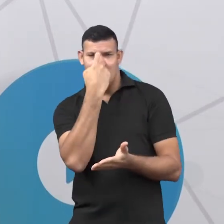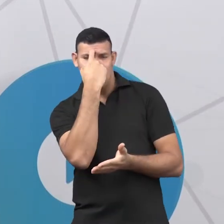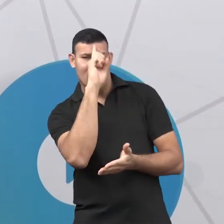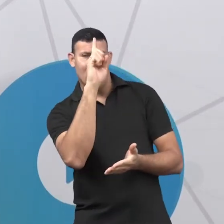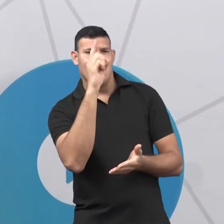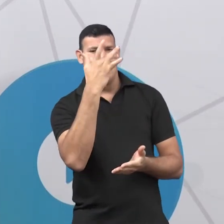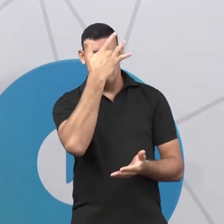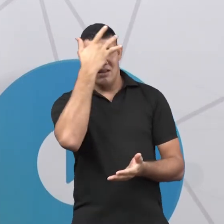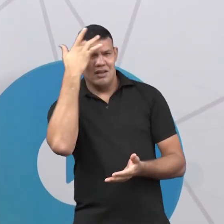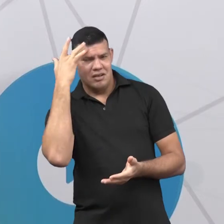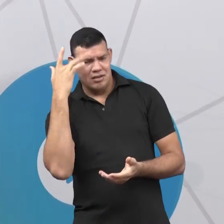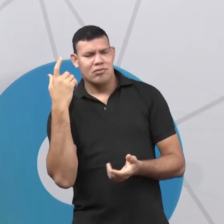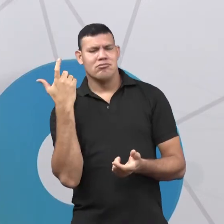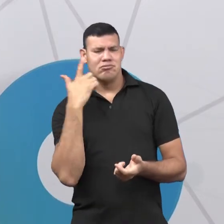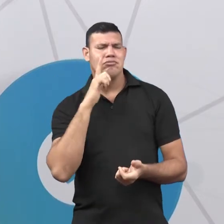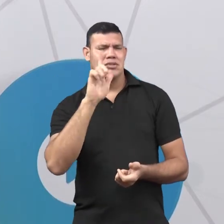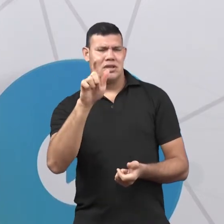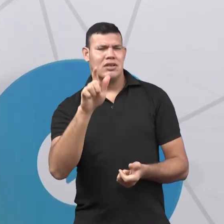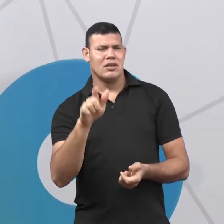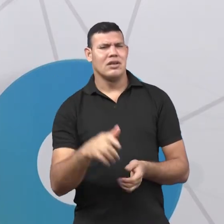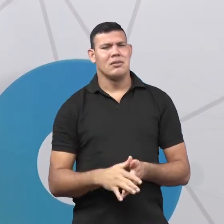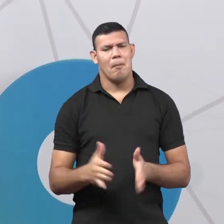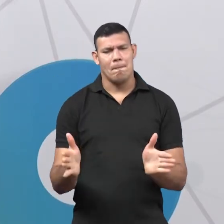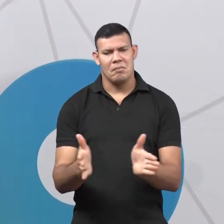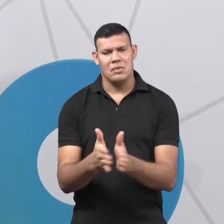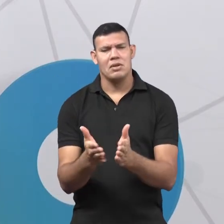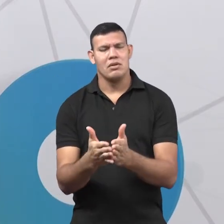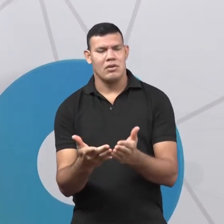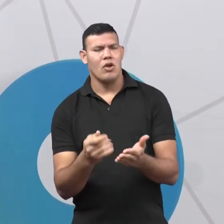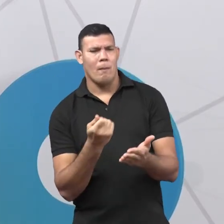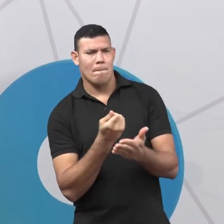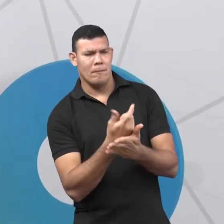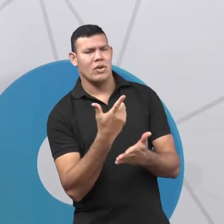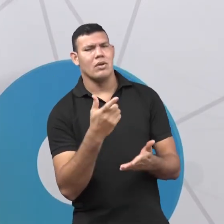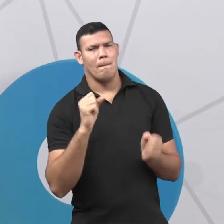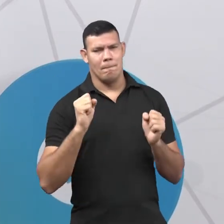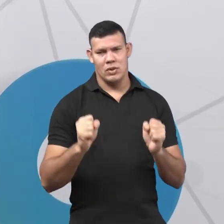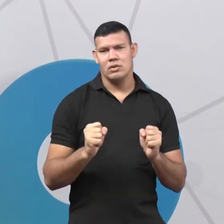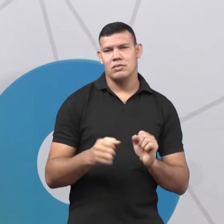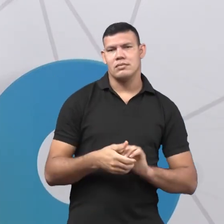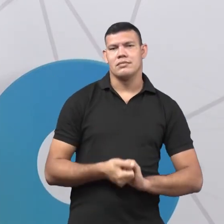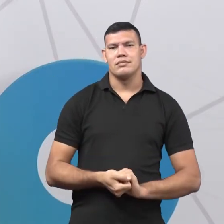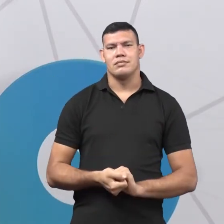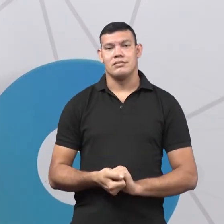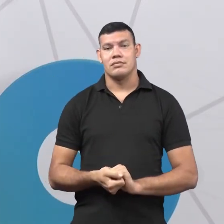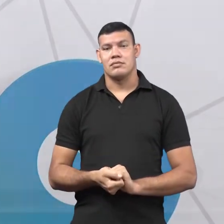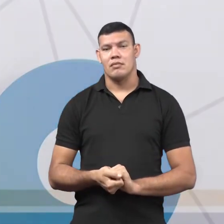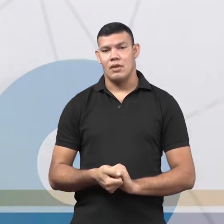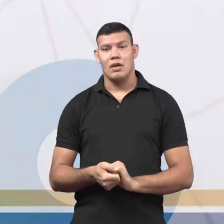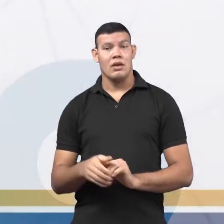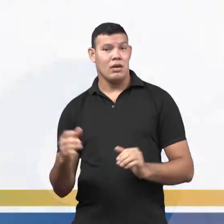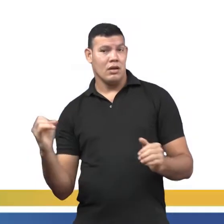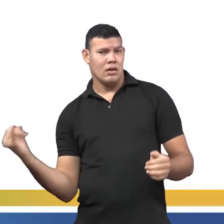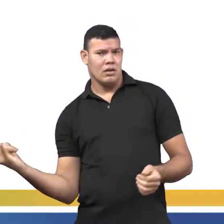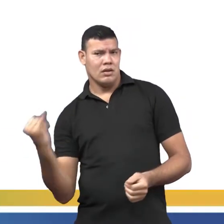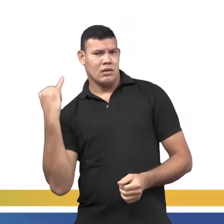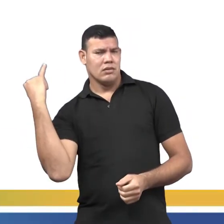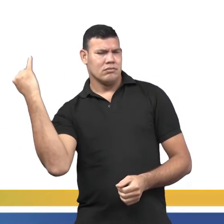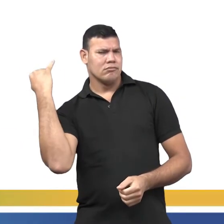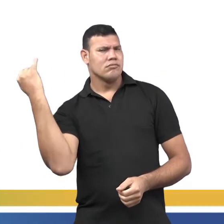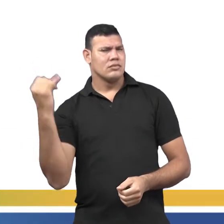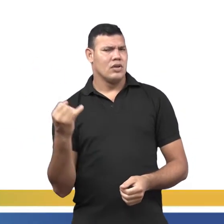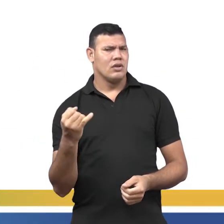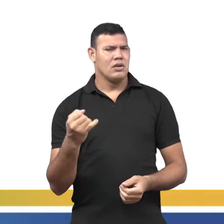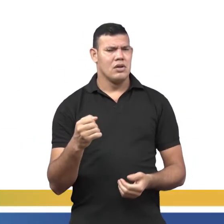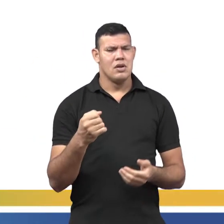ler. Então, isso ajudou, de certa forma, a língua inglesa. Outro fator também que foi muito importante foi a publicação do